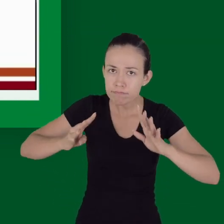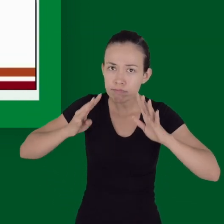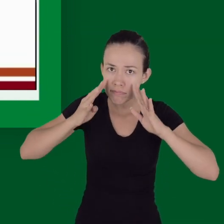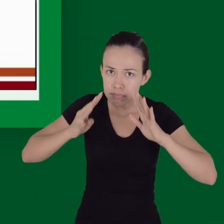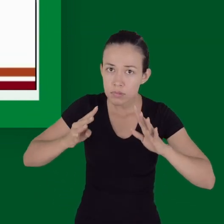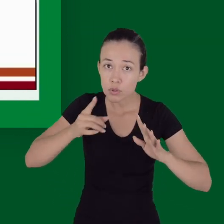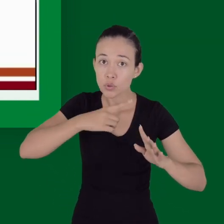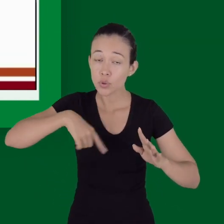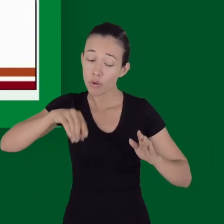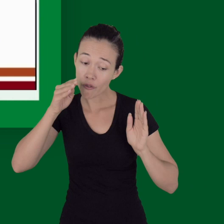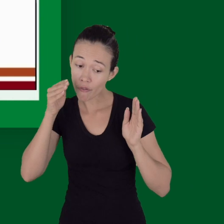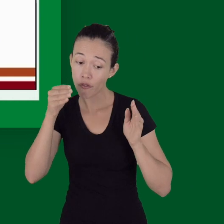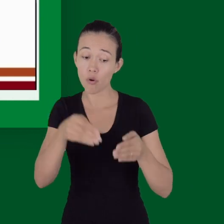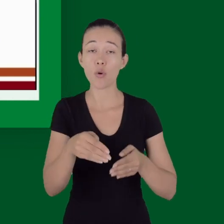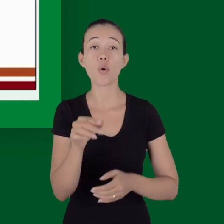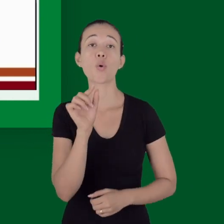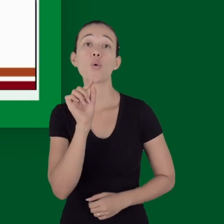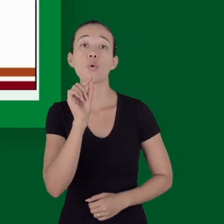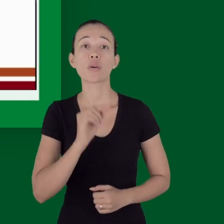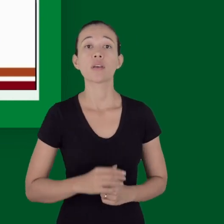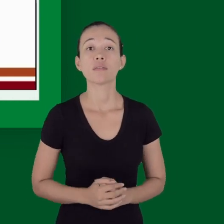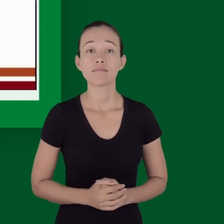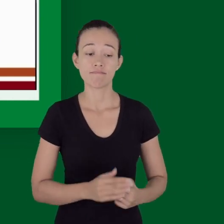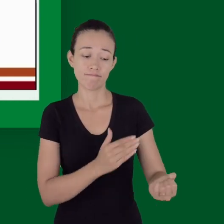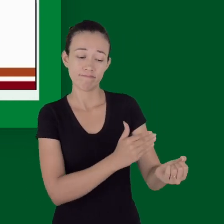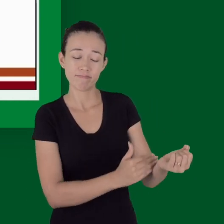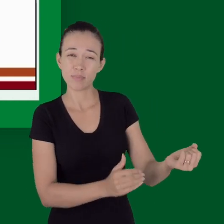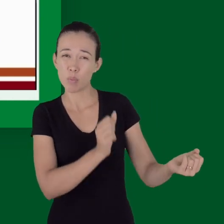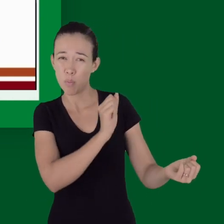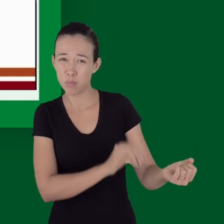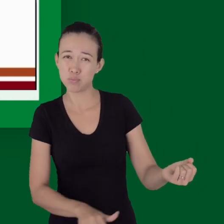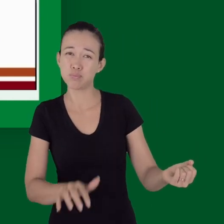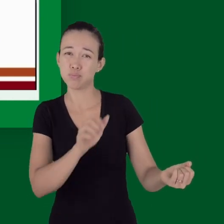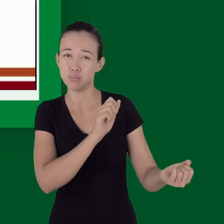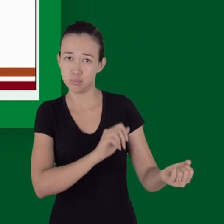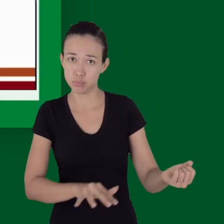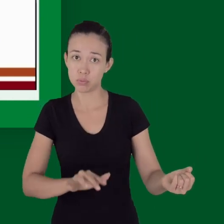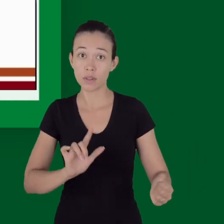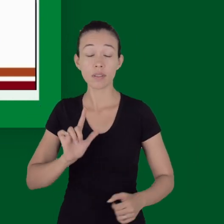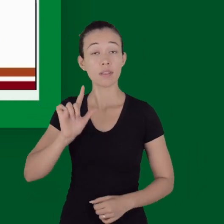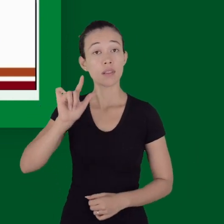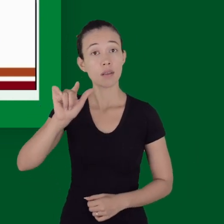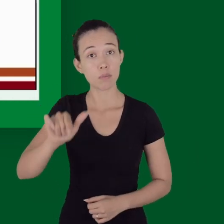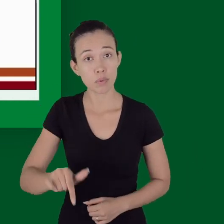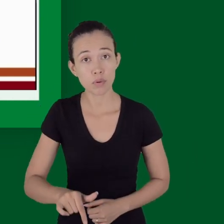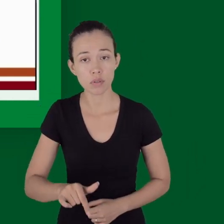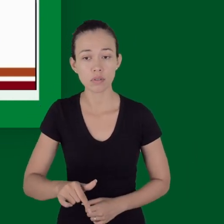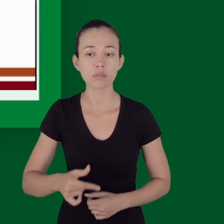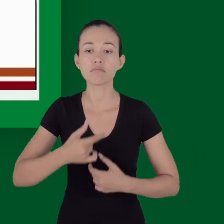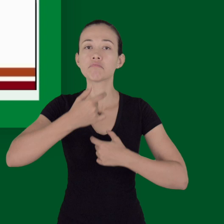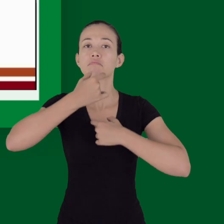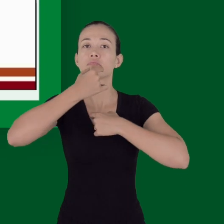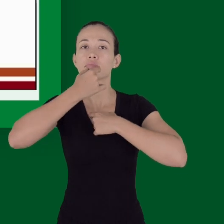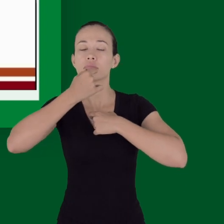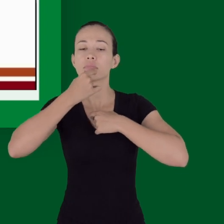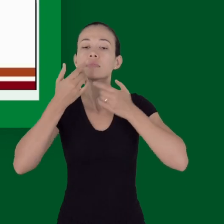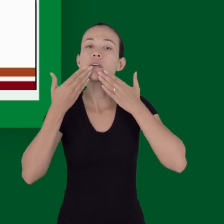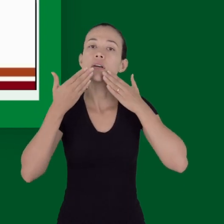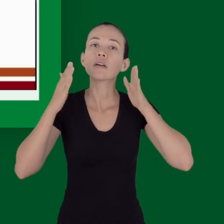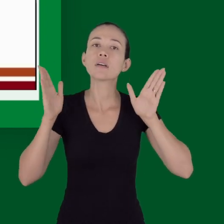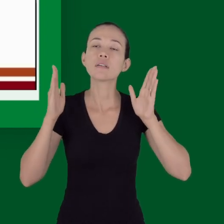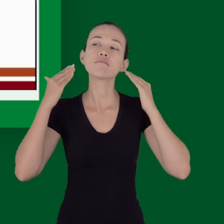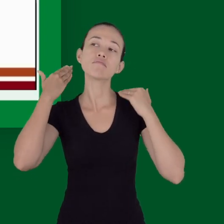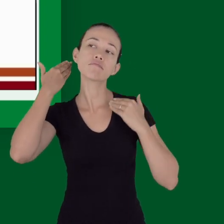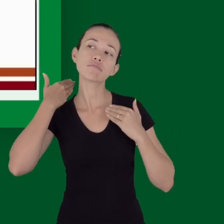dada mais ênfase às grandes hemorragias externas, antes mesmo o controle, da abordagem do controle cervical